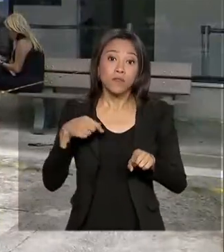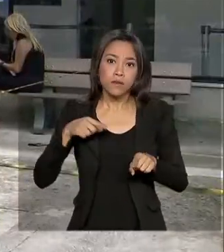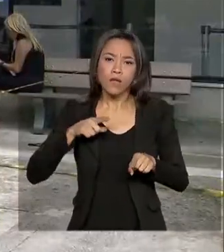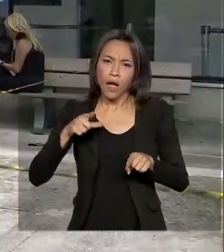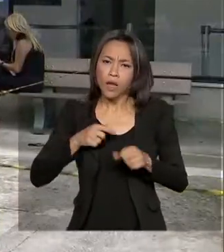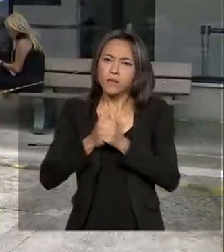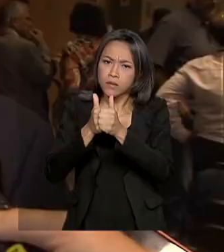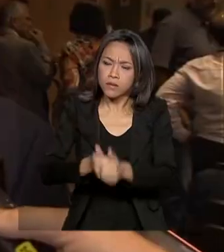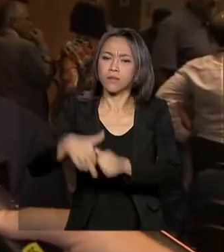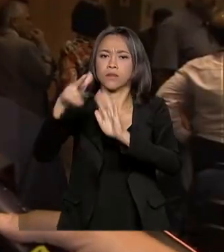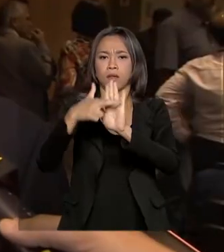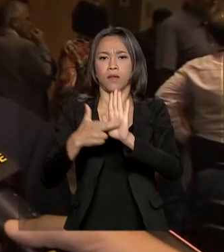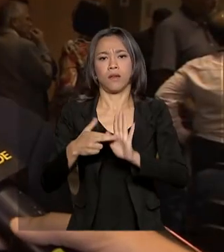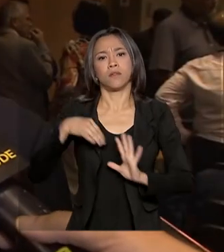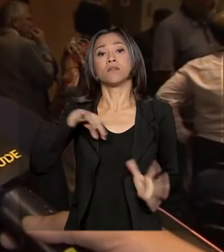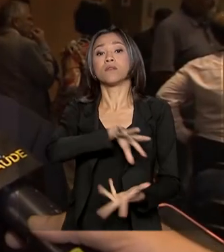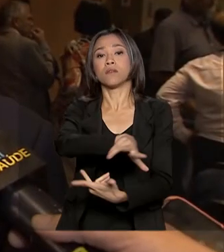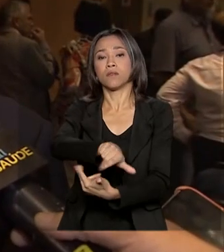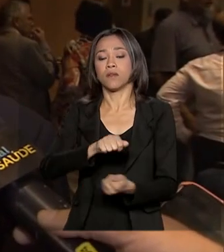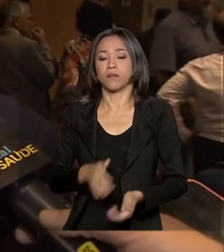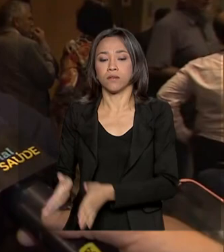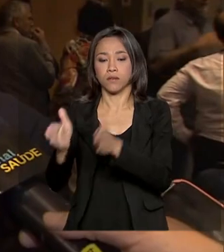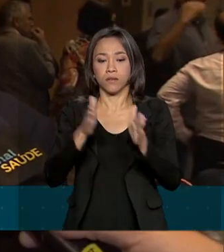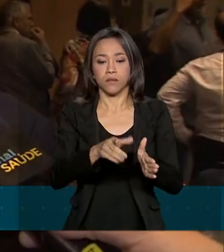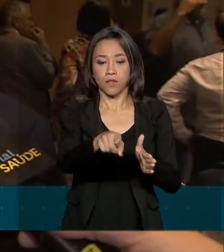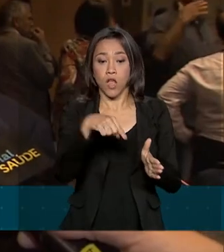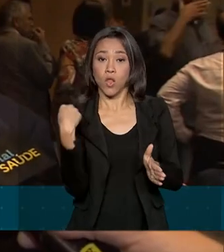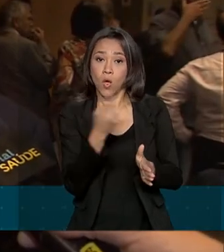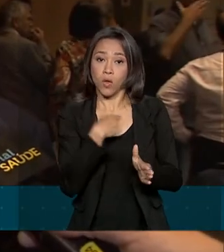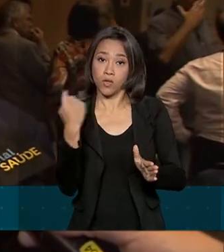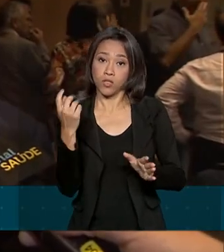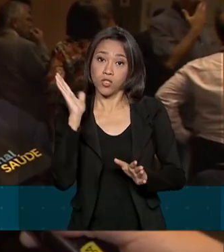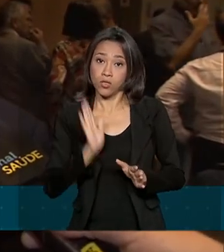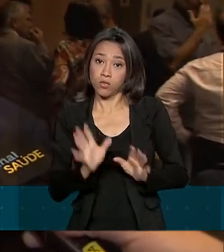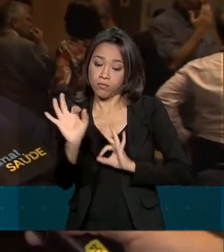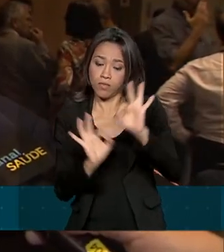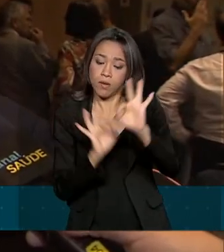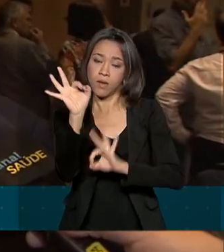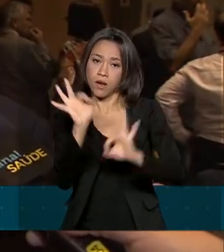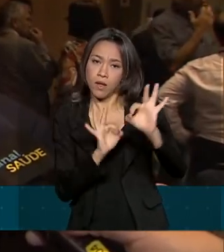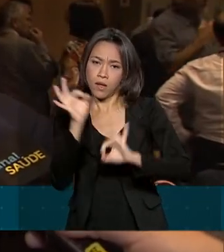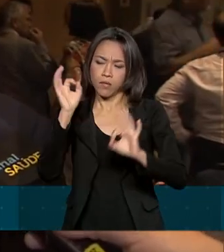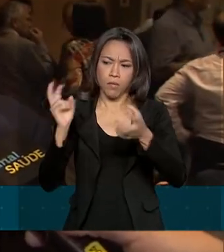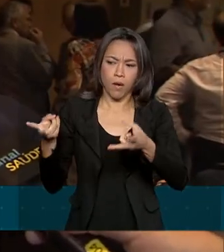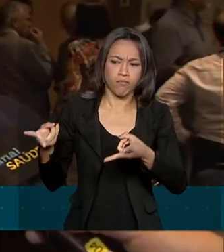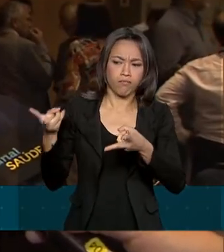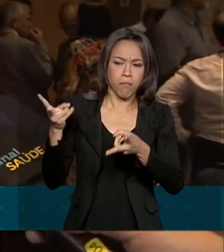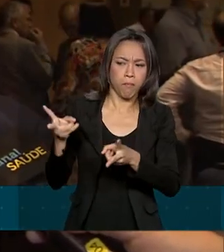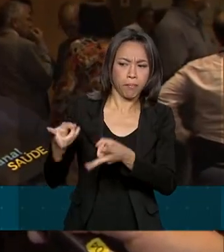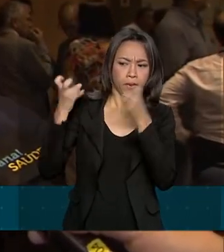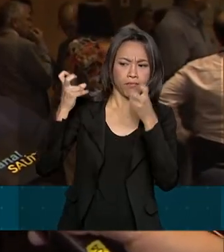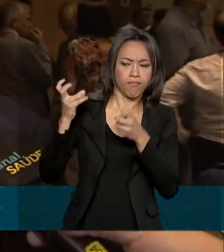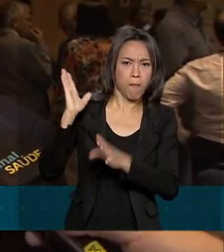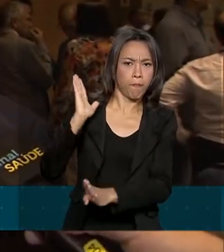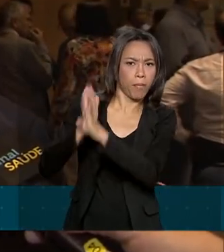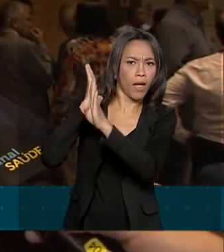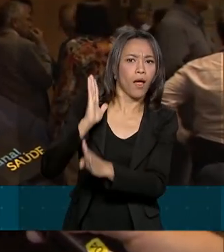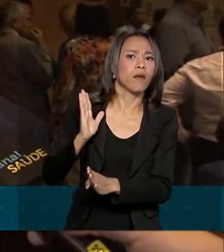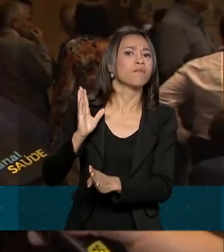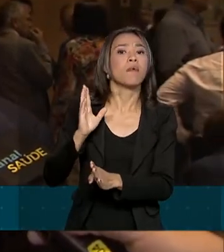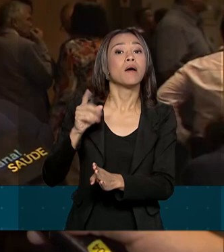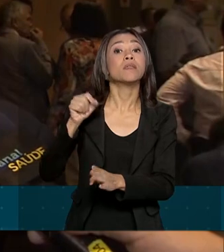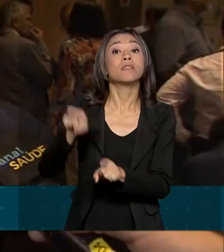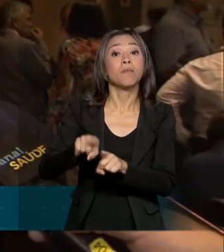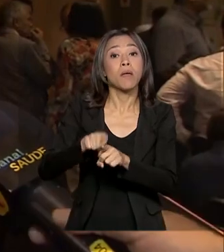recomendações internacionais. Nós estamos preparados para a identificação, é o que nós estamos fazendo aqui. Nós estamos preparados para